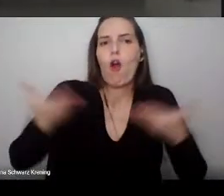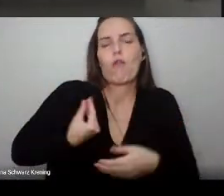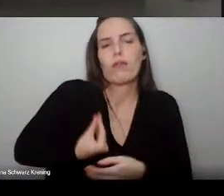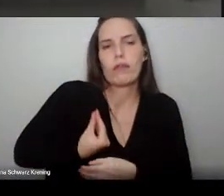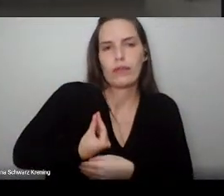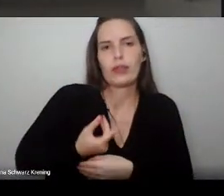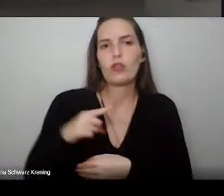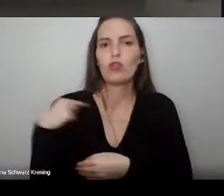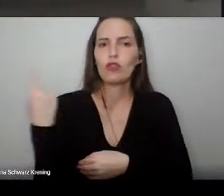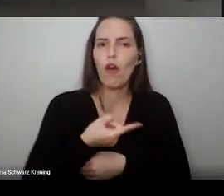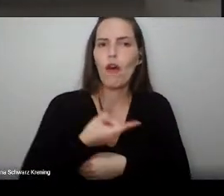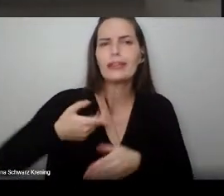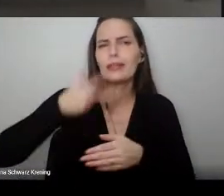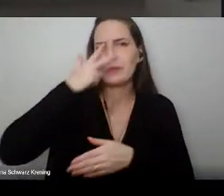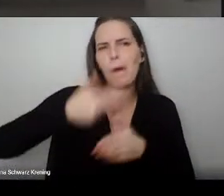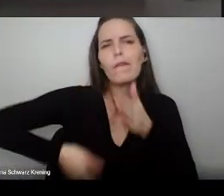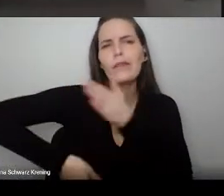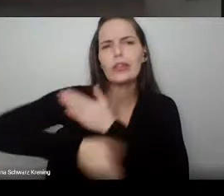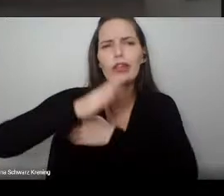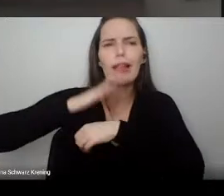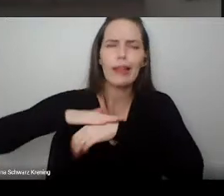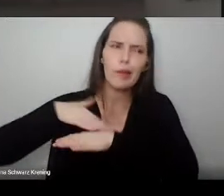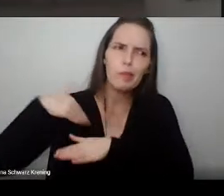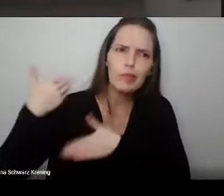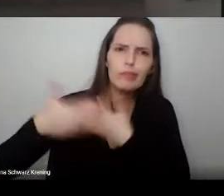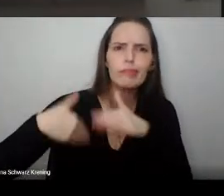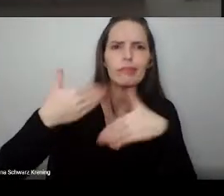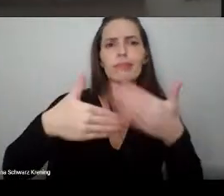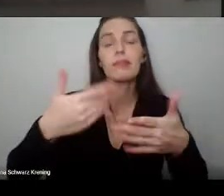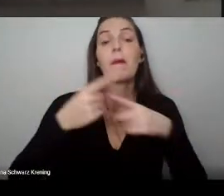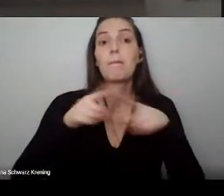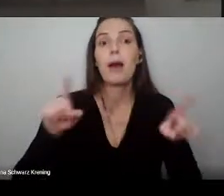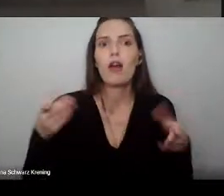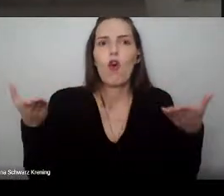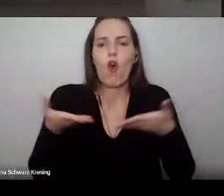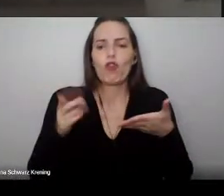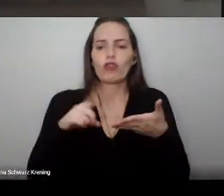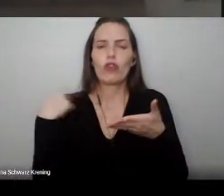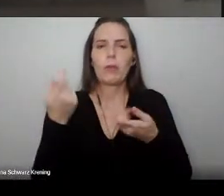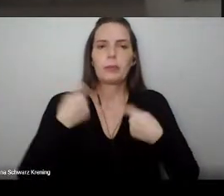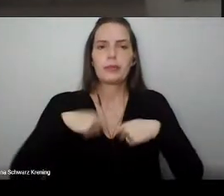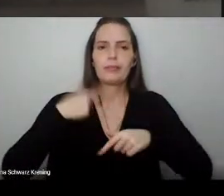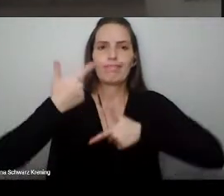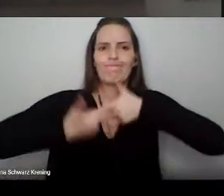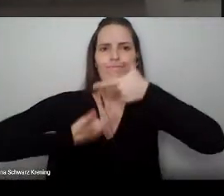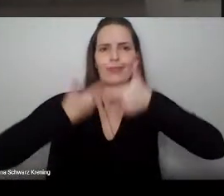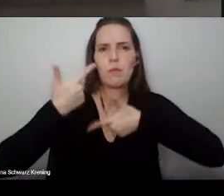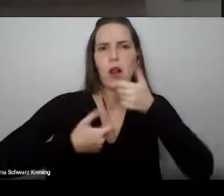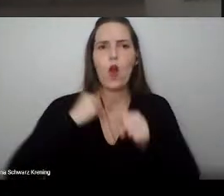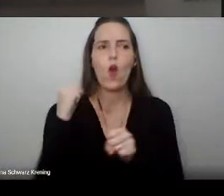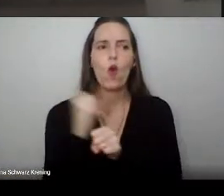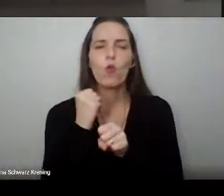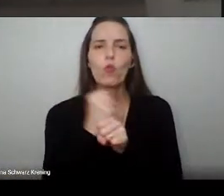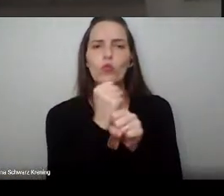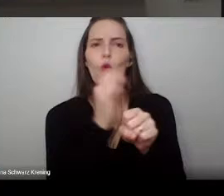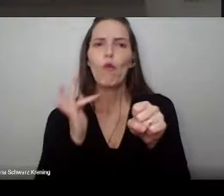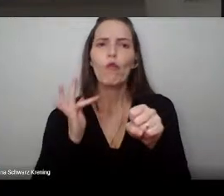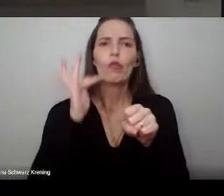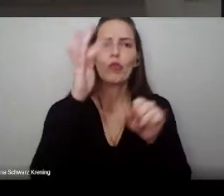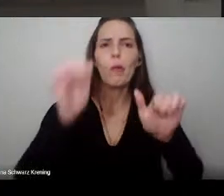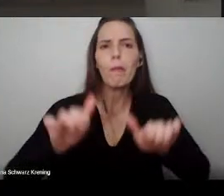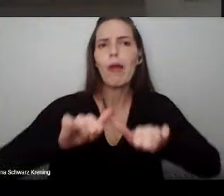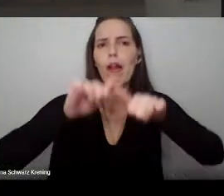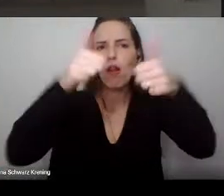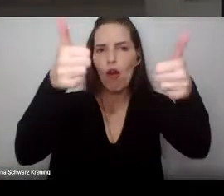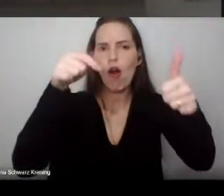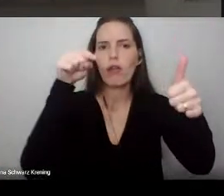futuro, mas precisamos trabalhar juntos para transformar esse futuro em um lugar que, de fato, desejamos visitar. Seja forte, seja